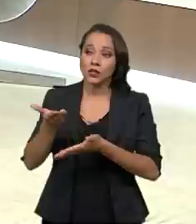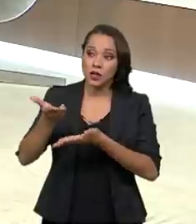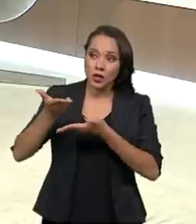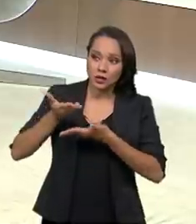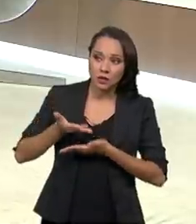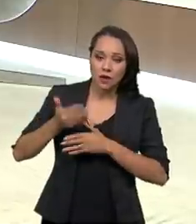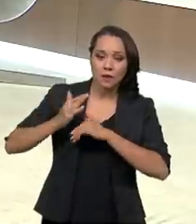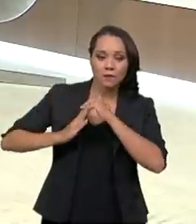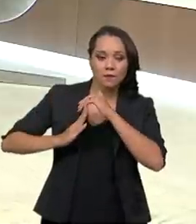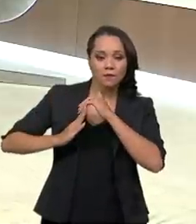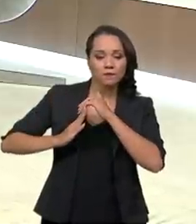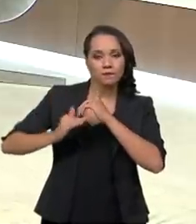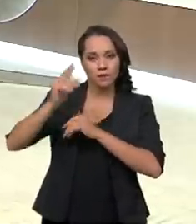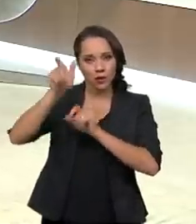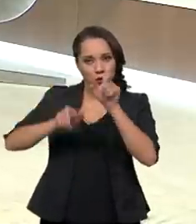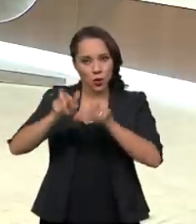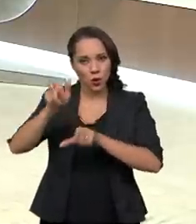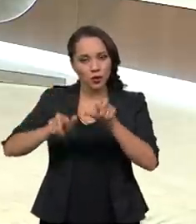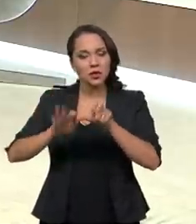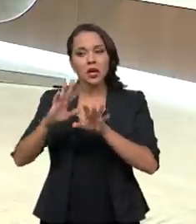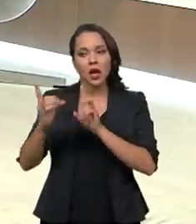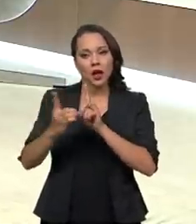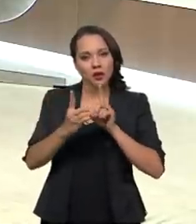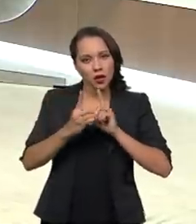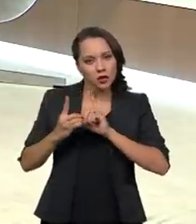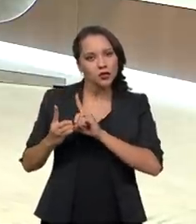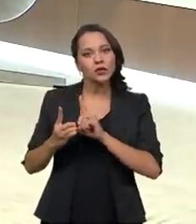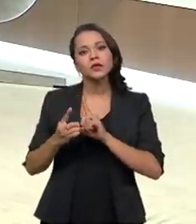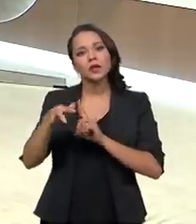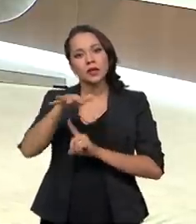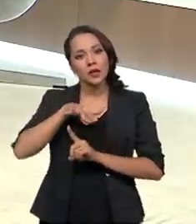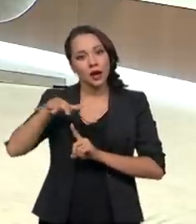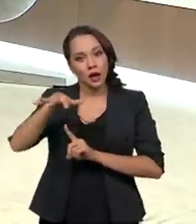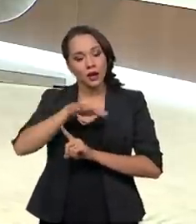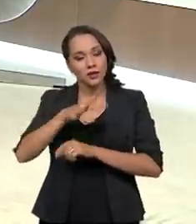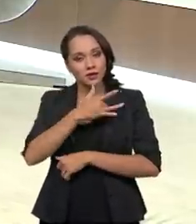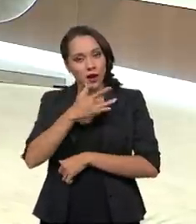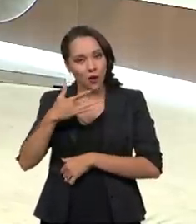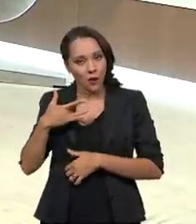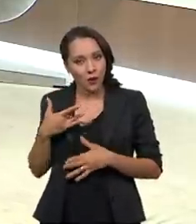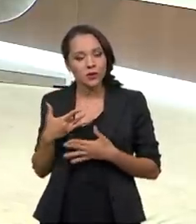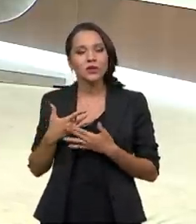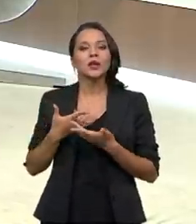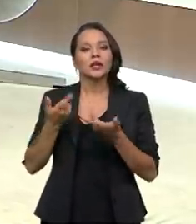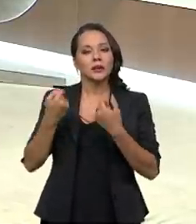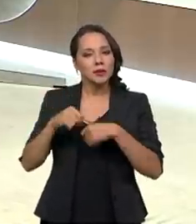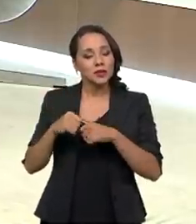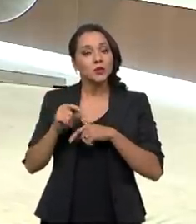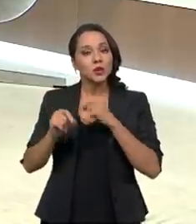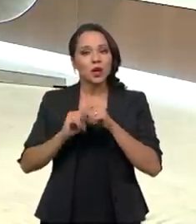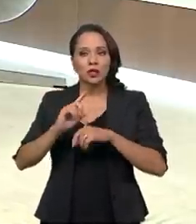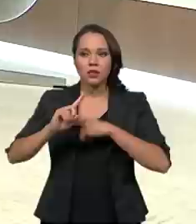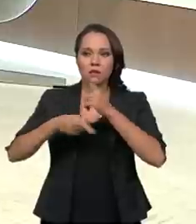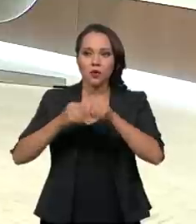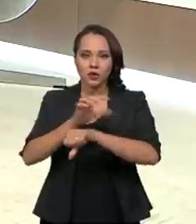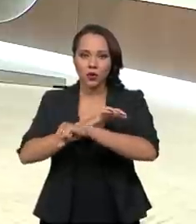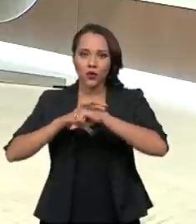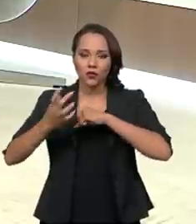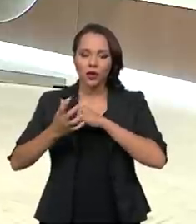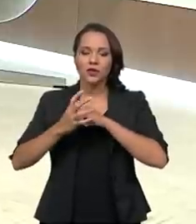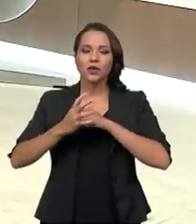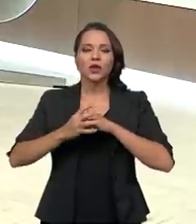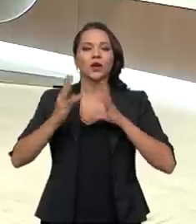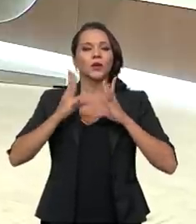pessoas que foram atendidas na rede, de maneira que tenha o pós-Covid e seja